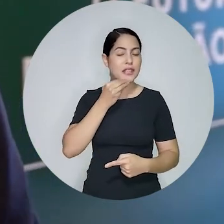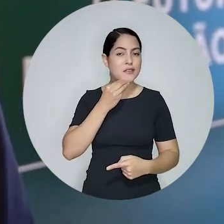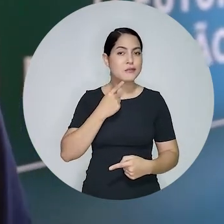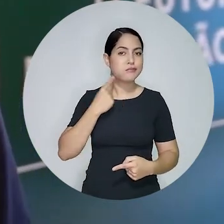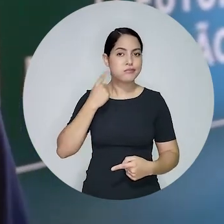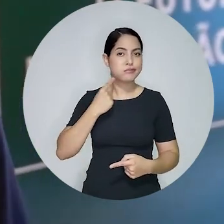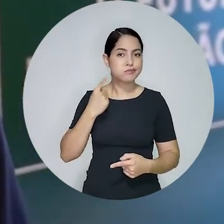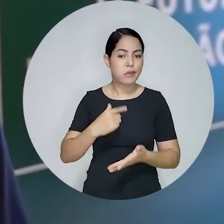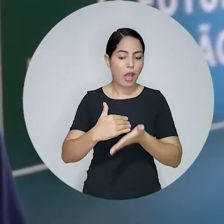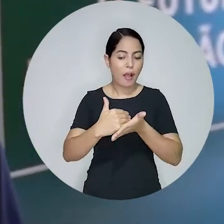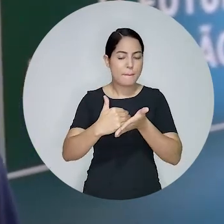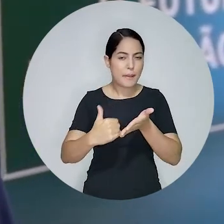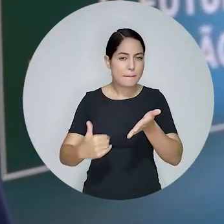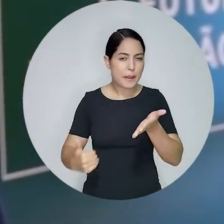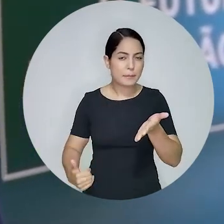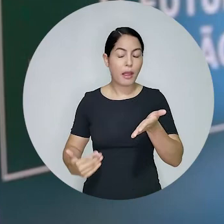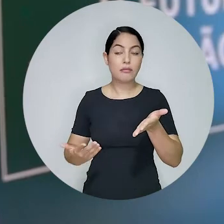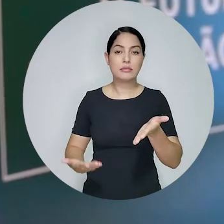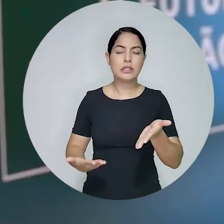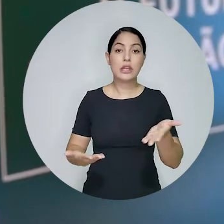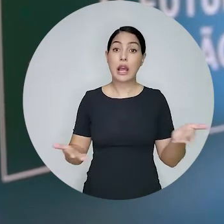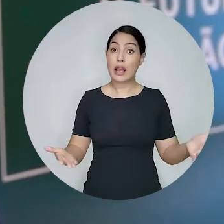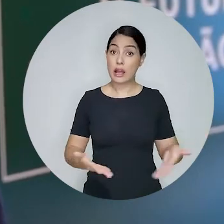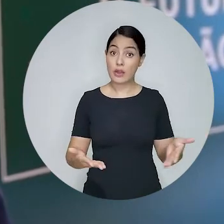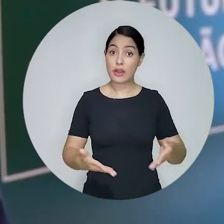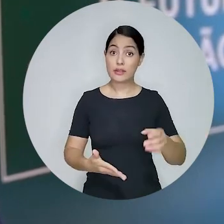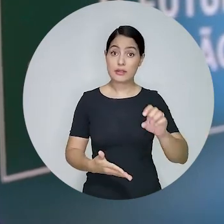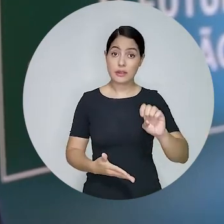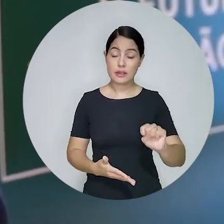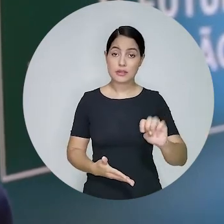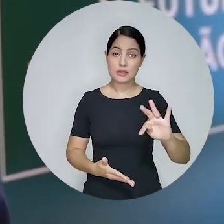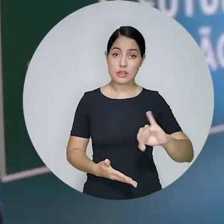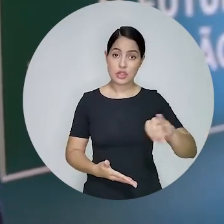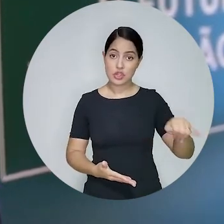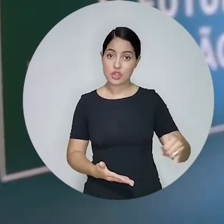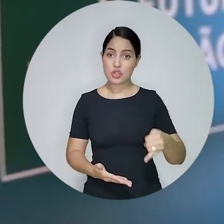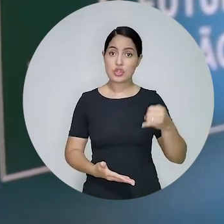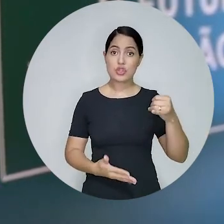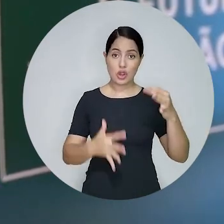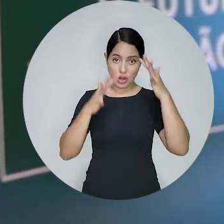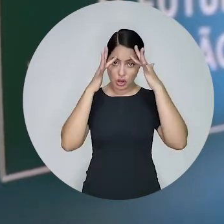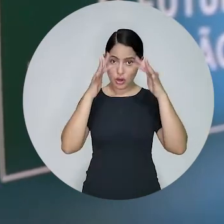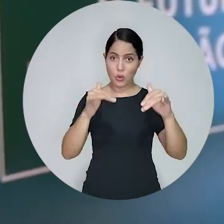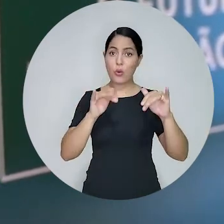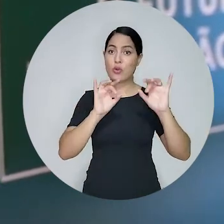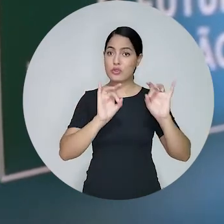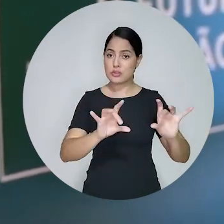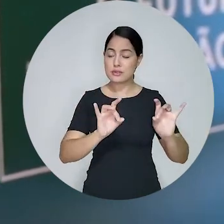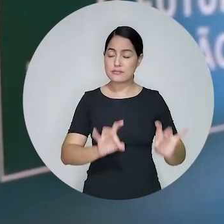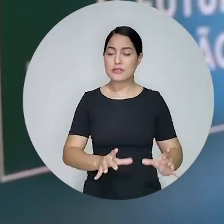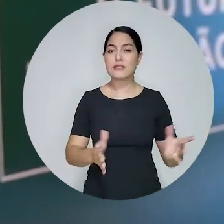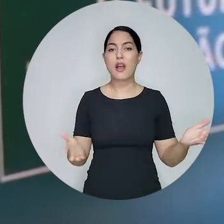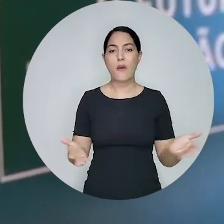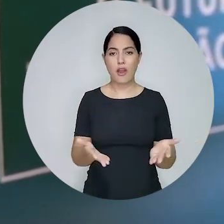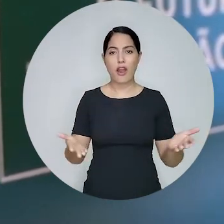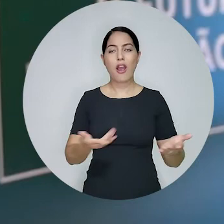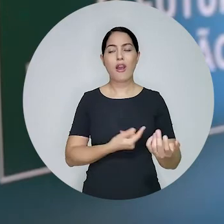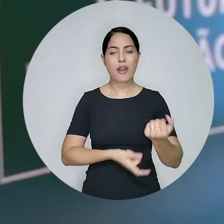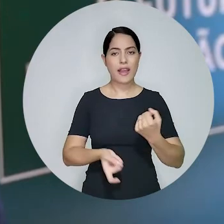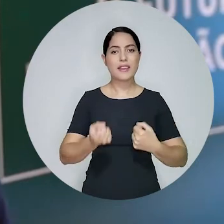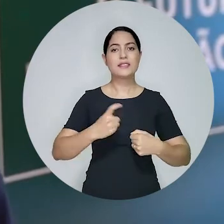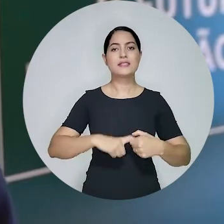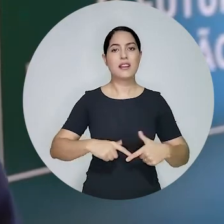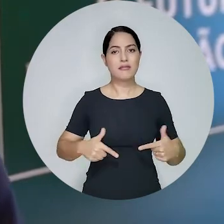tentativas de aviutamento aos honorários da advocacia. Portanto, com aquele marco, com aquela decisão do Superior Tribunal de Justiça perante a Corte